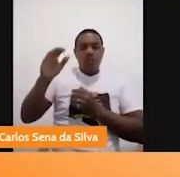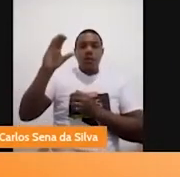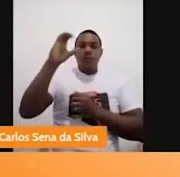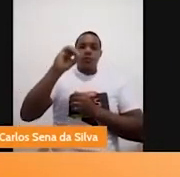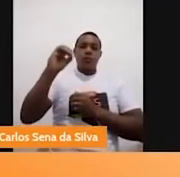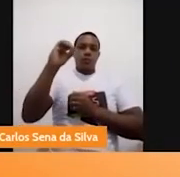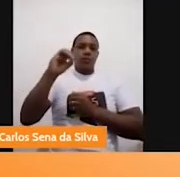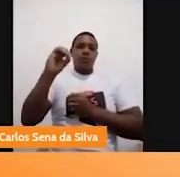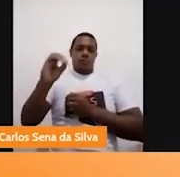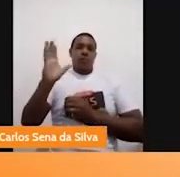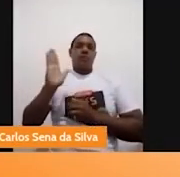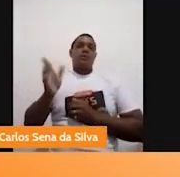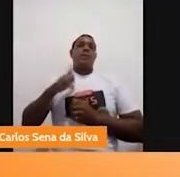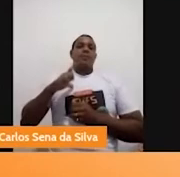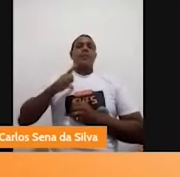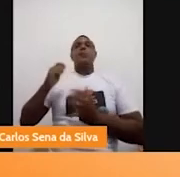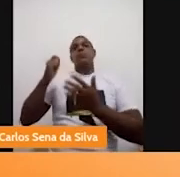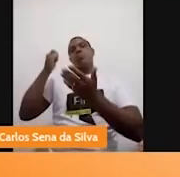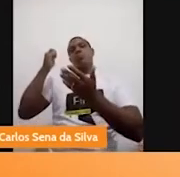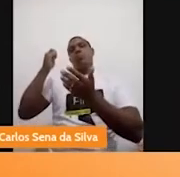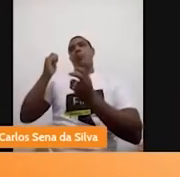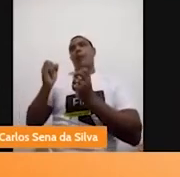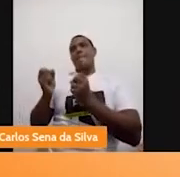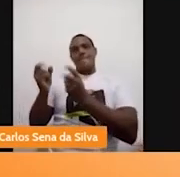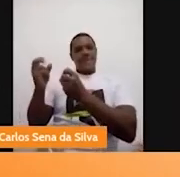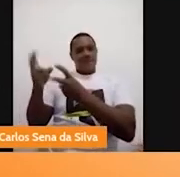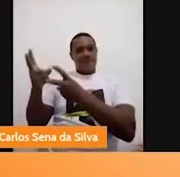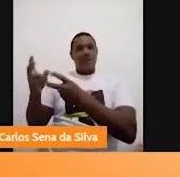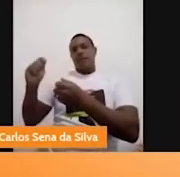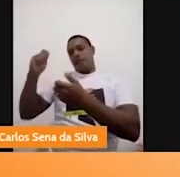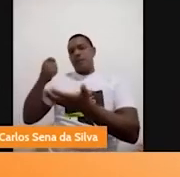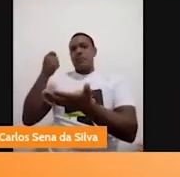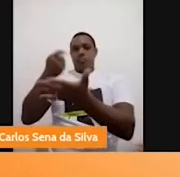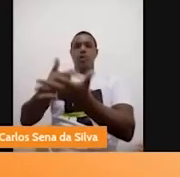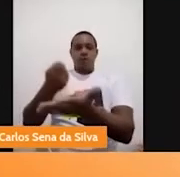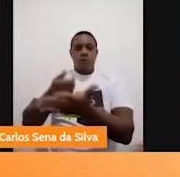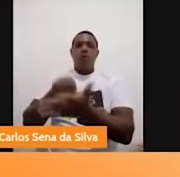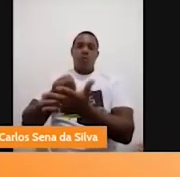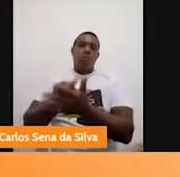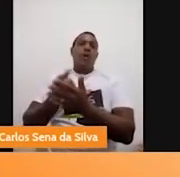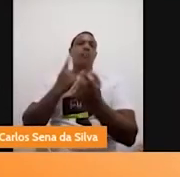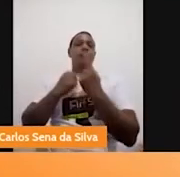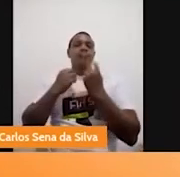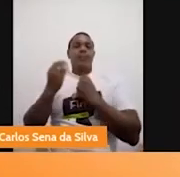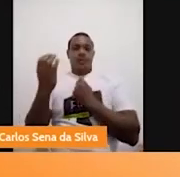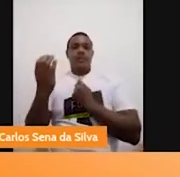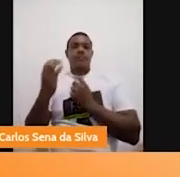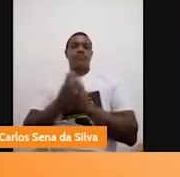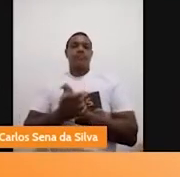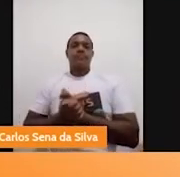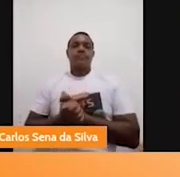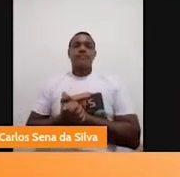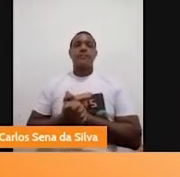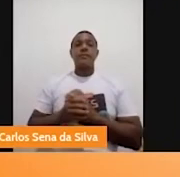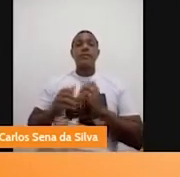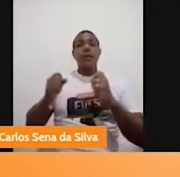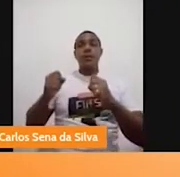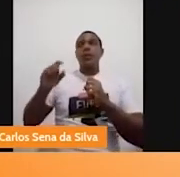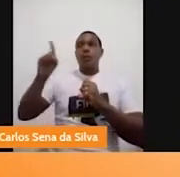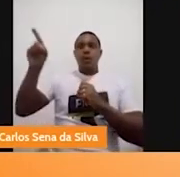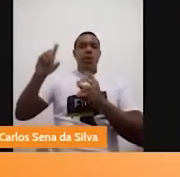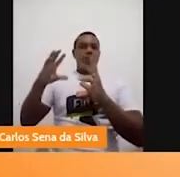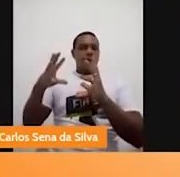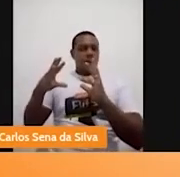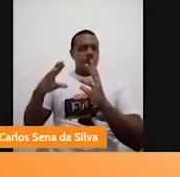novamente a venda, a aquisição das pessoas que queiram. Então, todos eles estão lá na